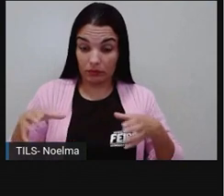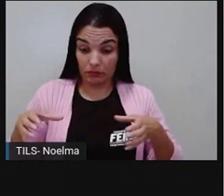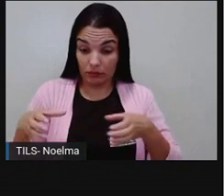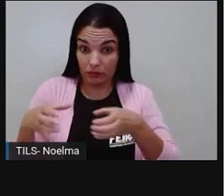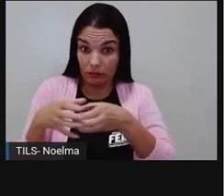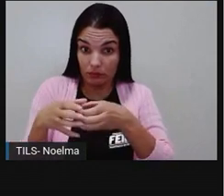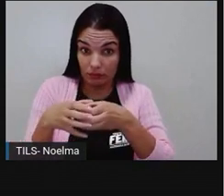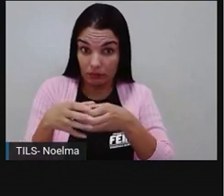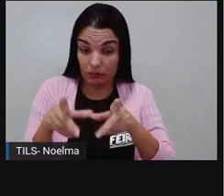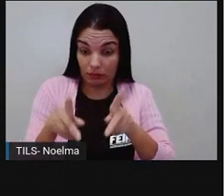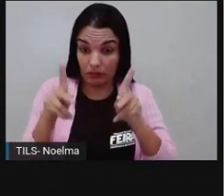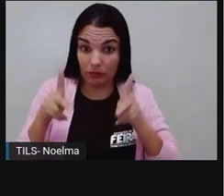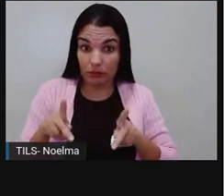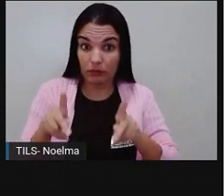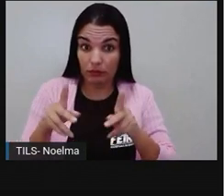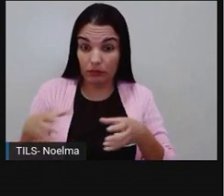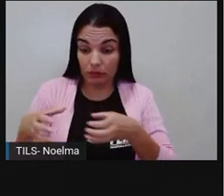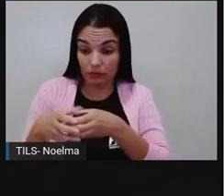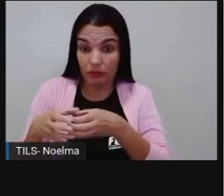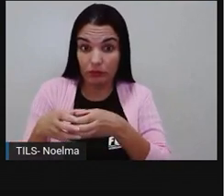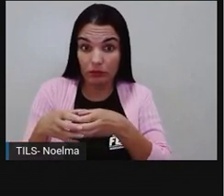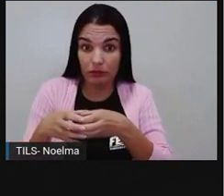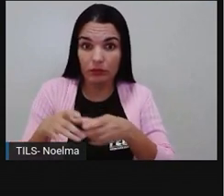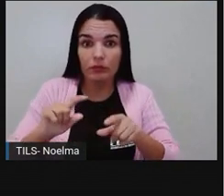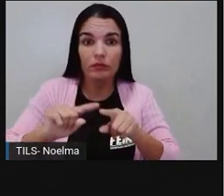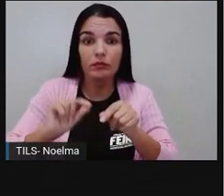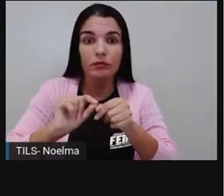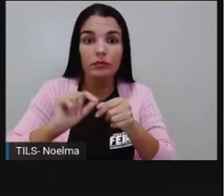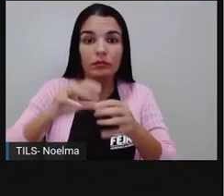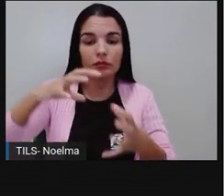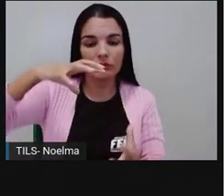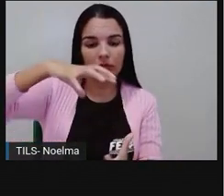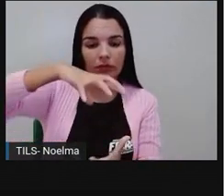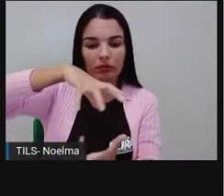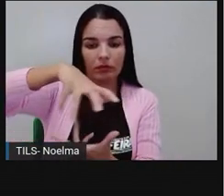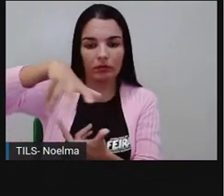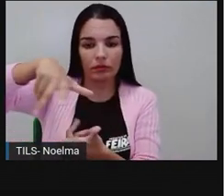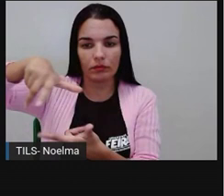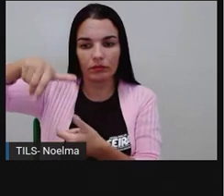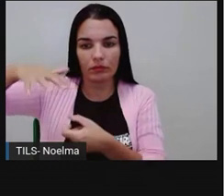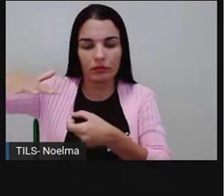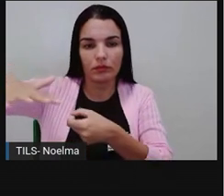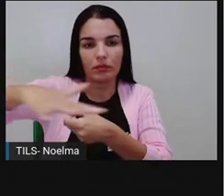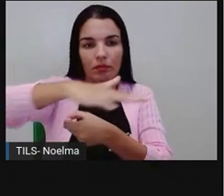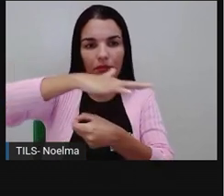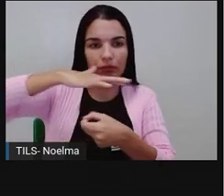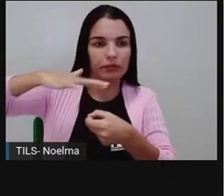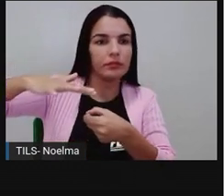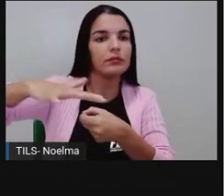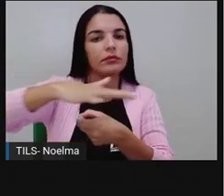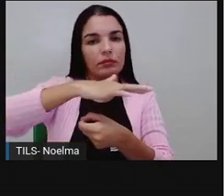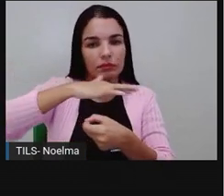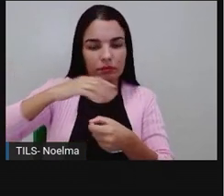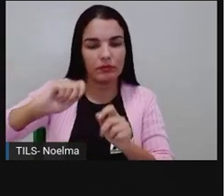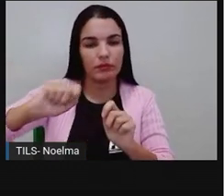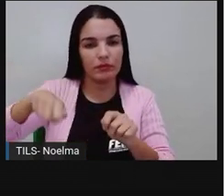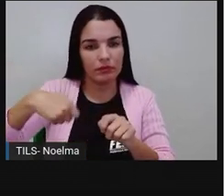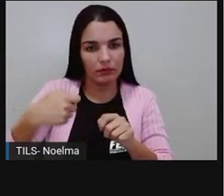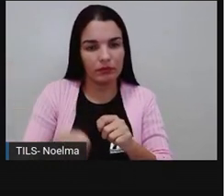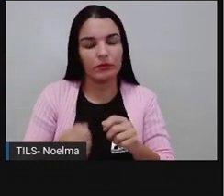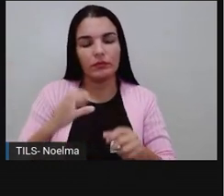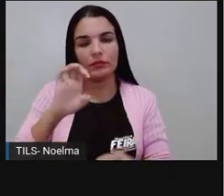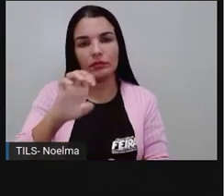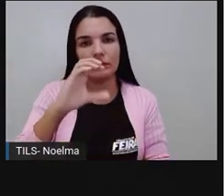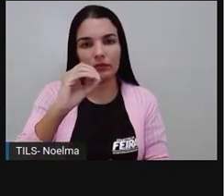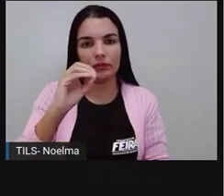que formaram a comunidade, essas comunidades, ela é colocada dentro de um espaço onde, nesse espaço, nós vamos ter